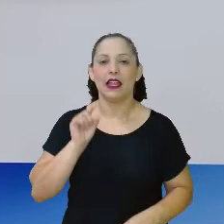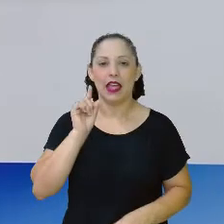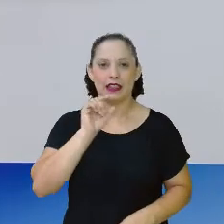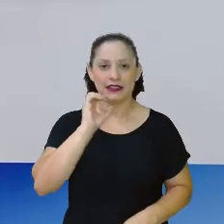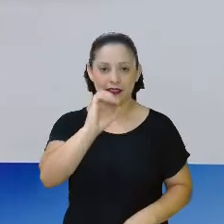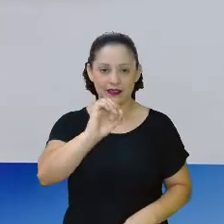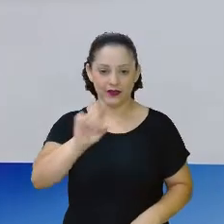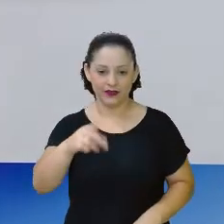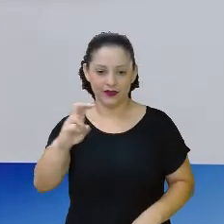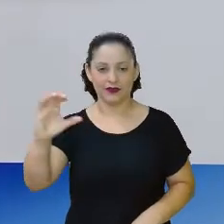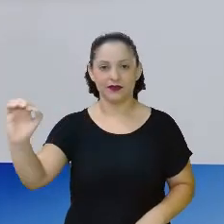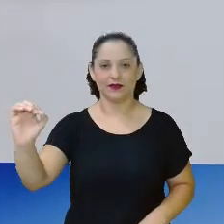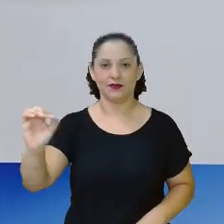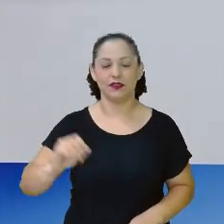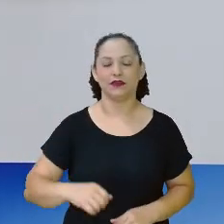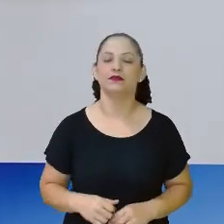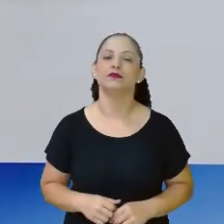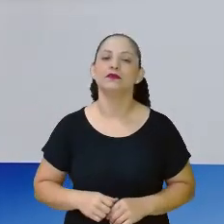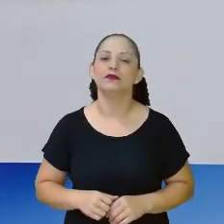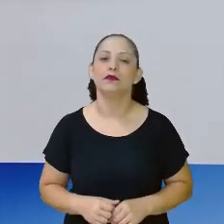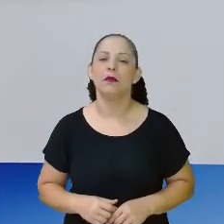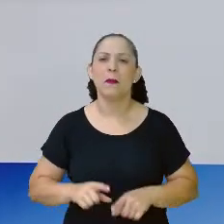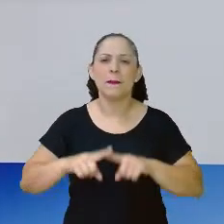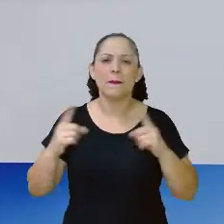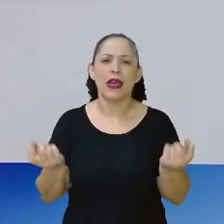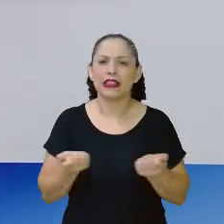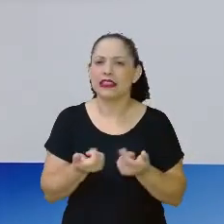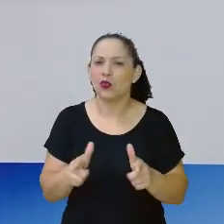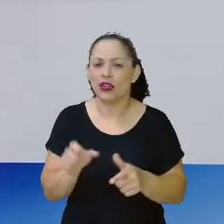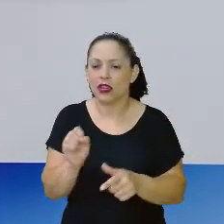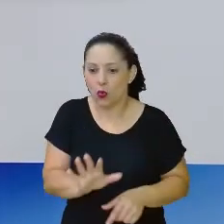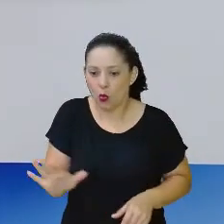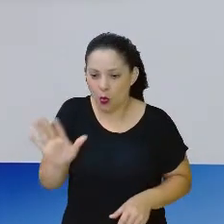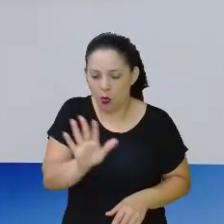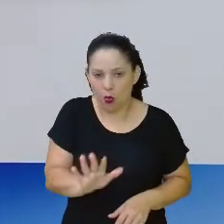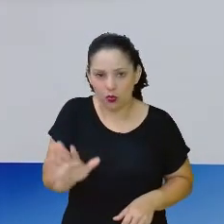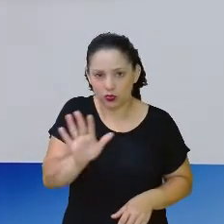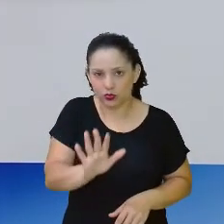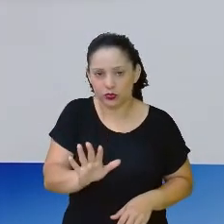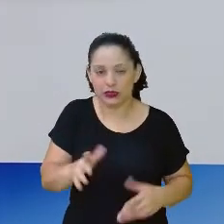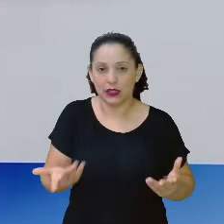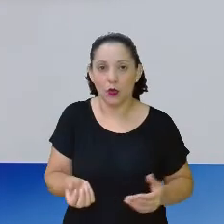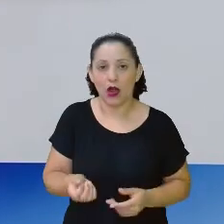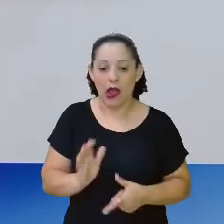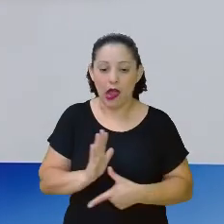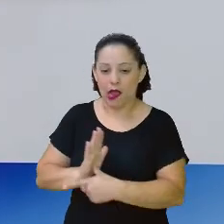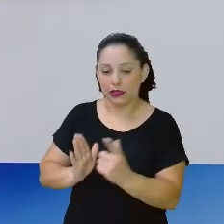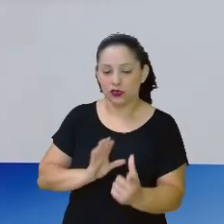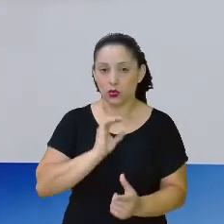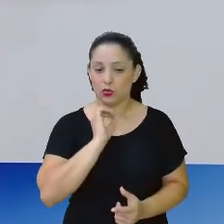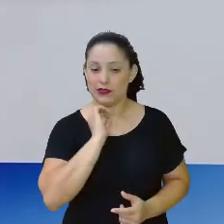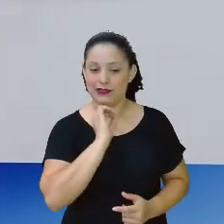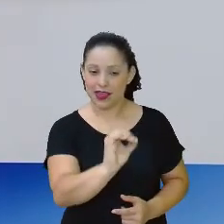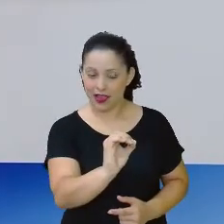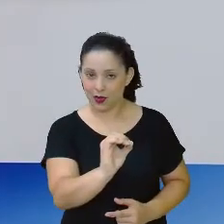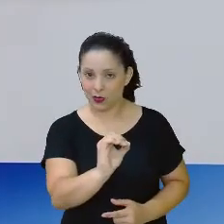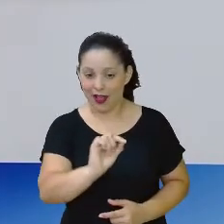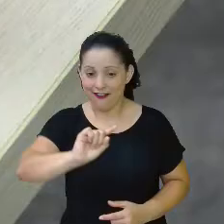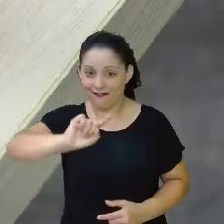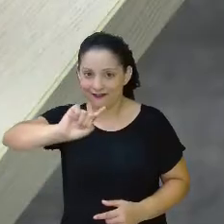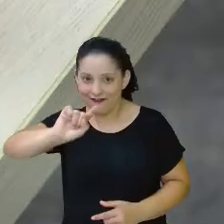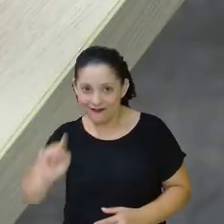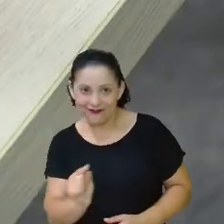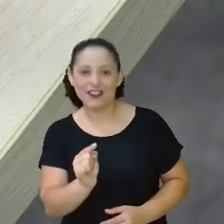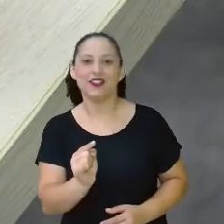ó, a mesma coisa, como eu não tenho parte inteira, eu coloco o zero, vou colocar aqui a